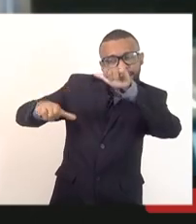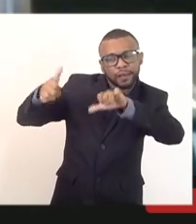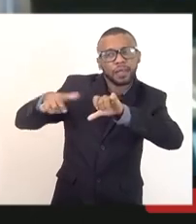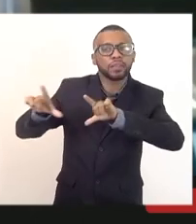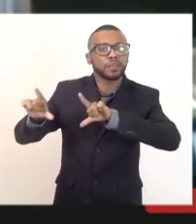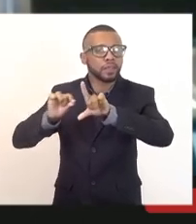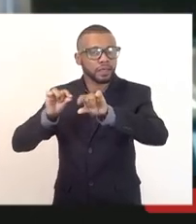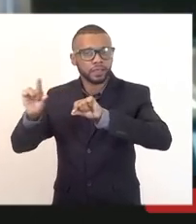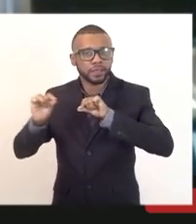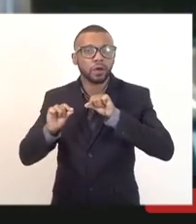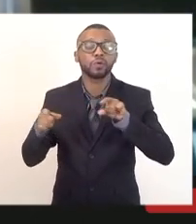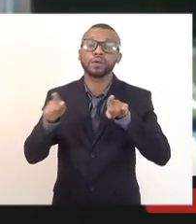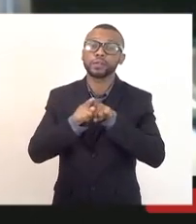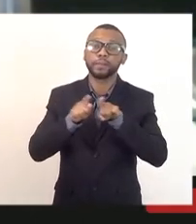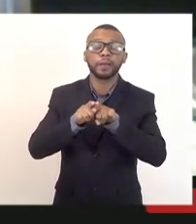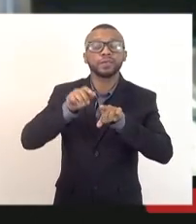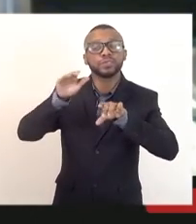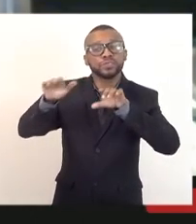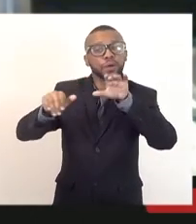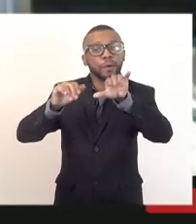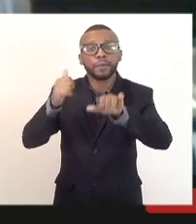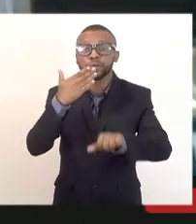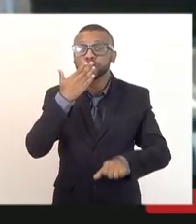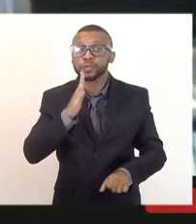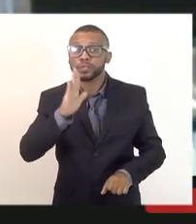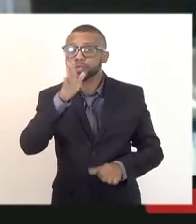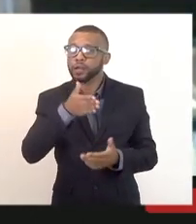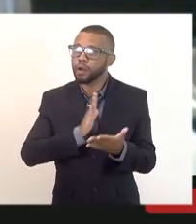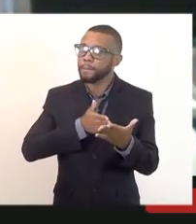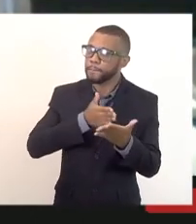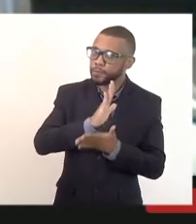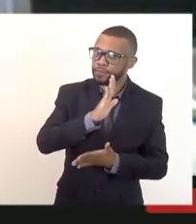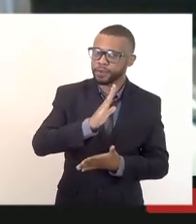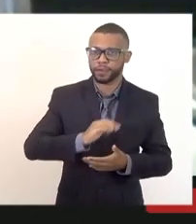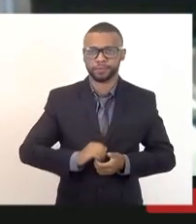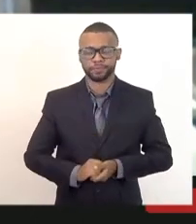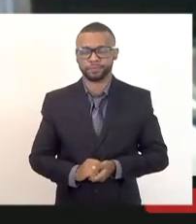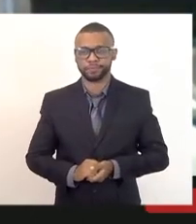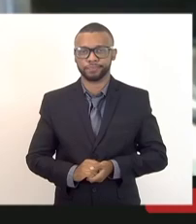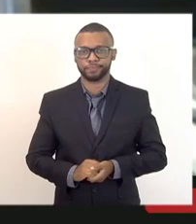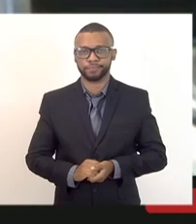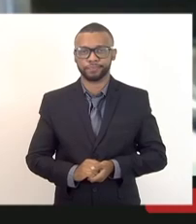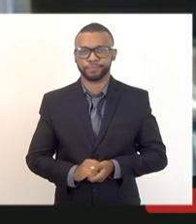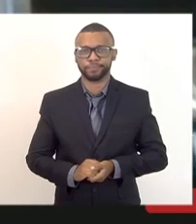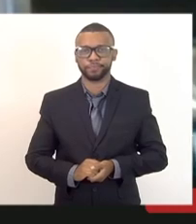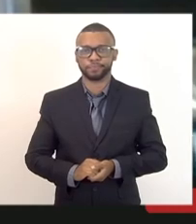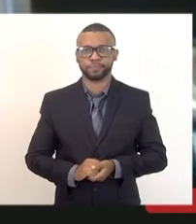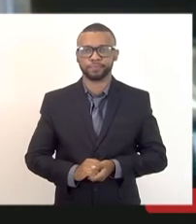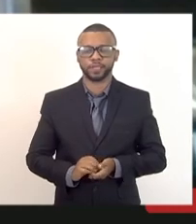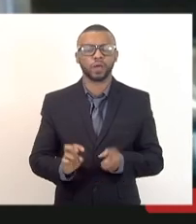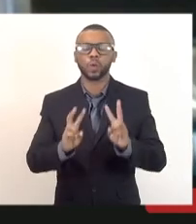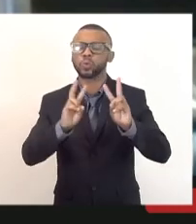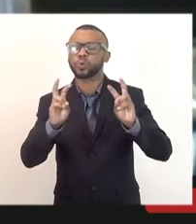processo de chamamento de candidatos aprovados. em relação ao que foi falado